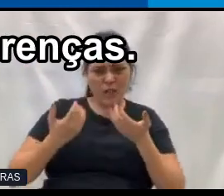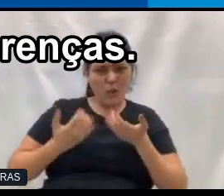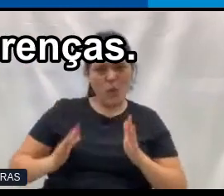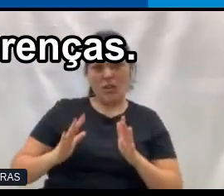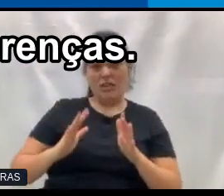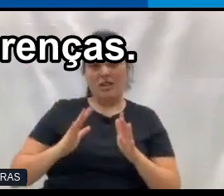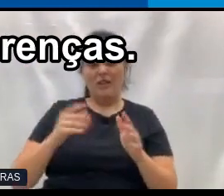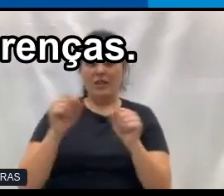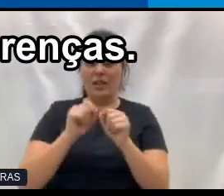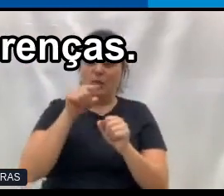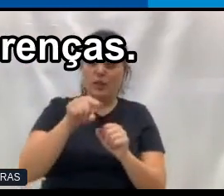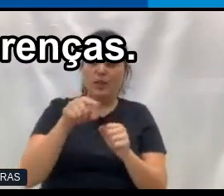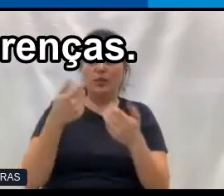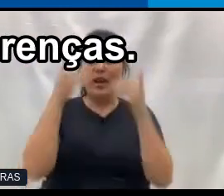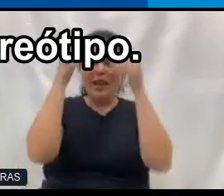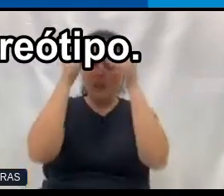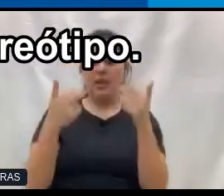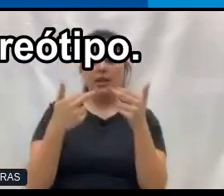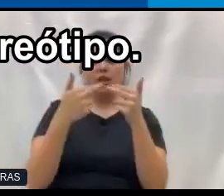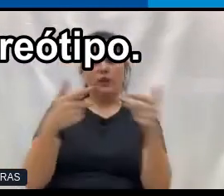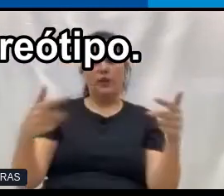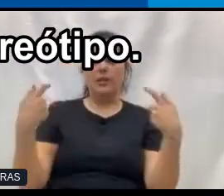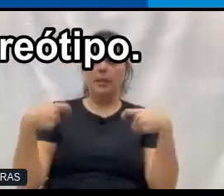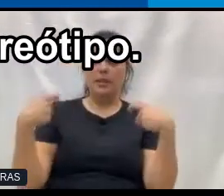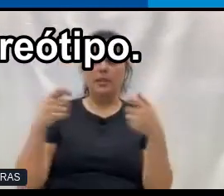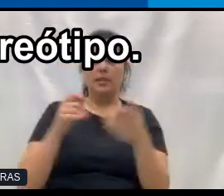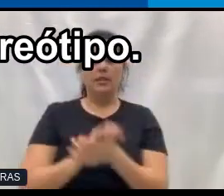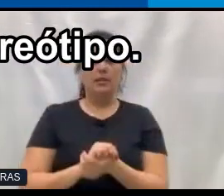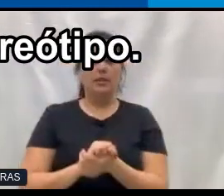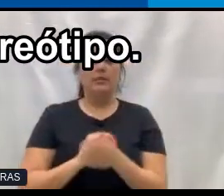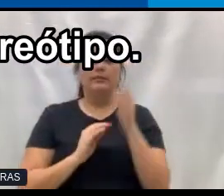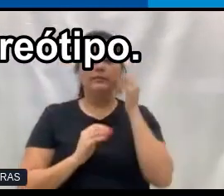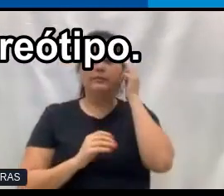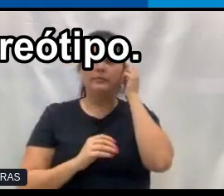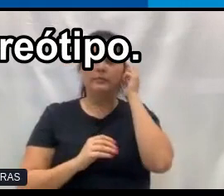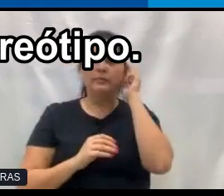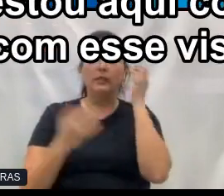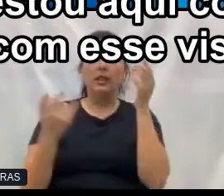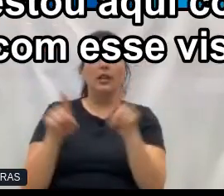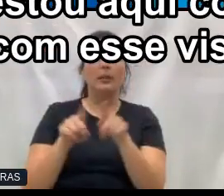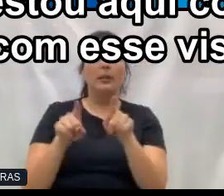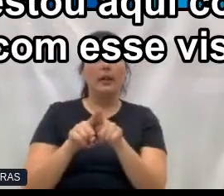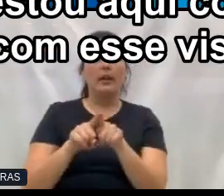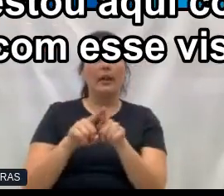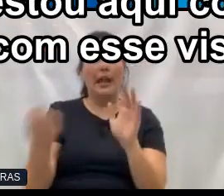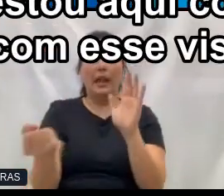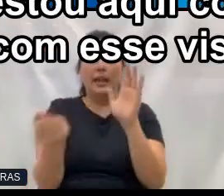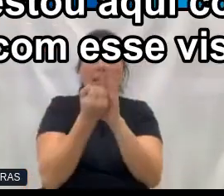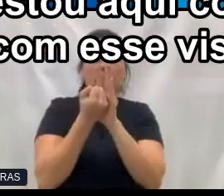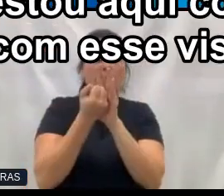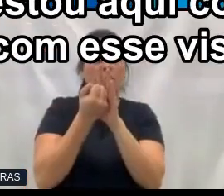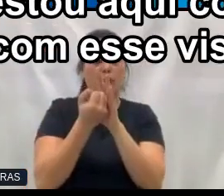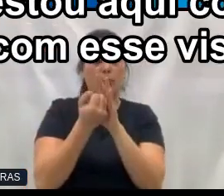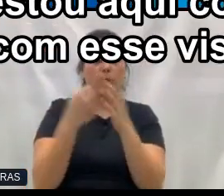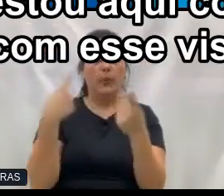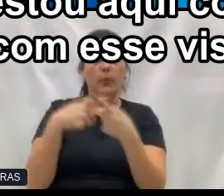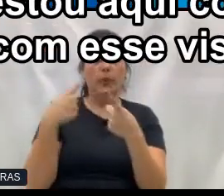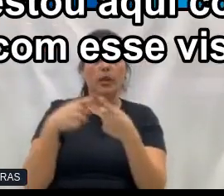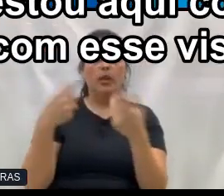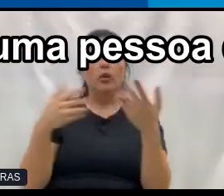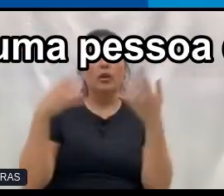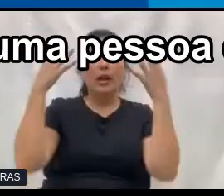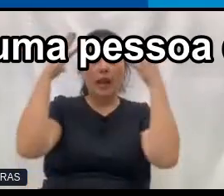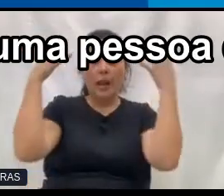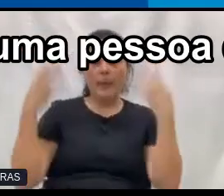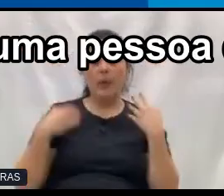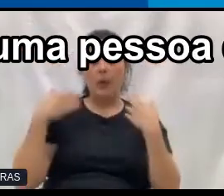falar, respeitar diferenças, vá além de estereótipo, não é só porque eu estou aqui com esse cabelo colorido, com esse